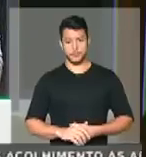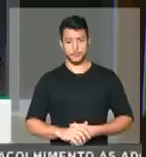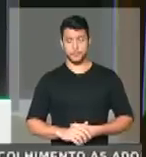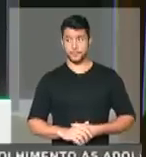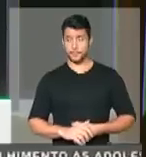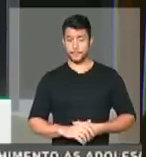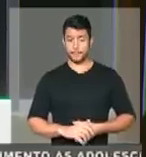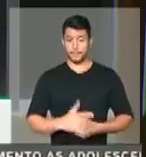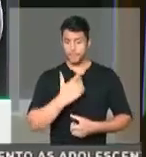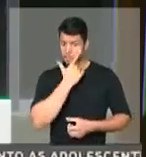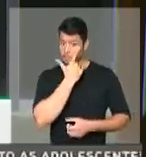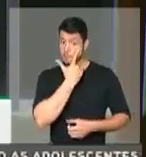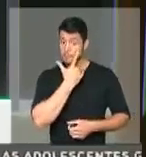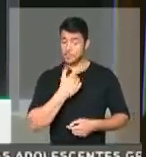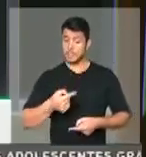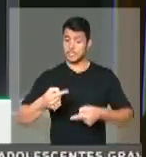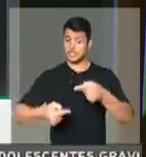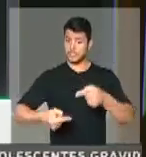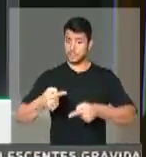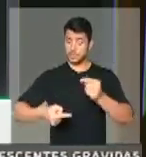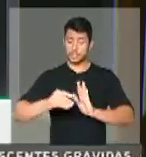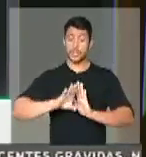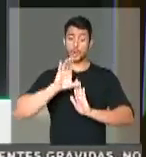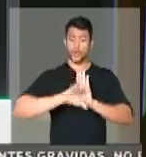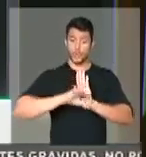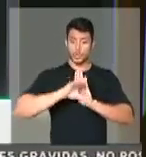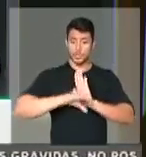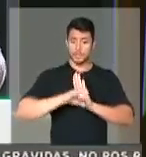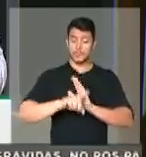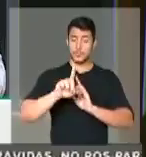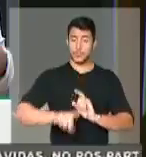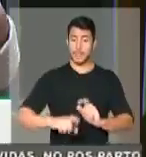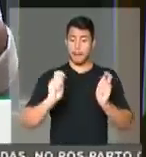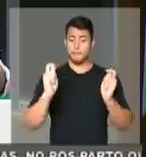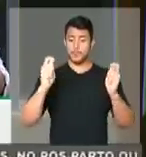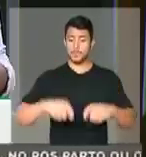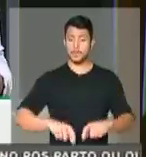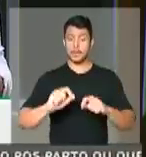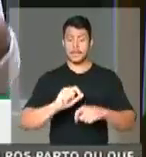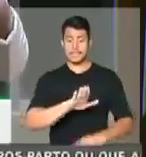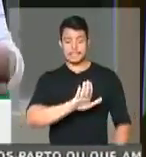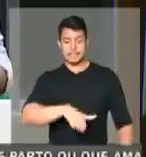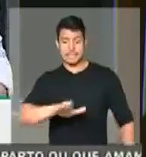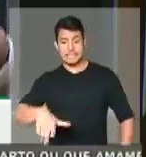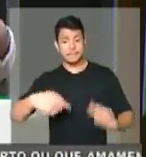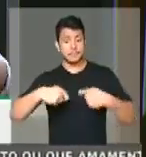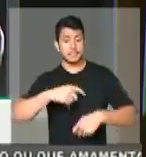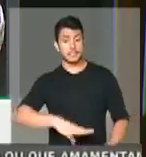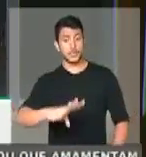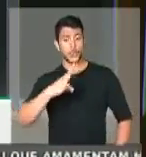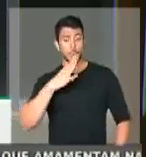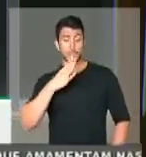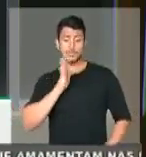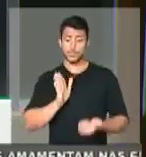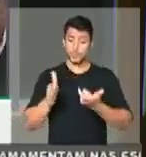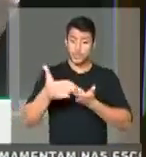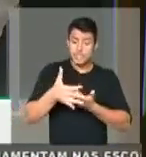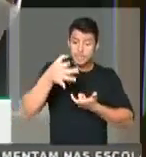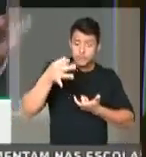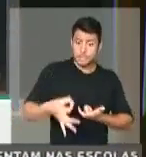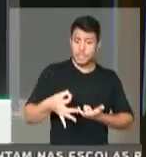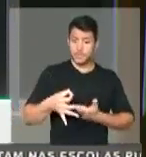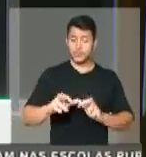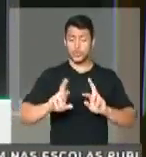da República. Debater conceitos nas escolas é garantir que as crianças conheçam os termos da forma como eles são,